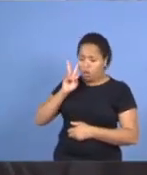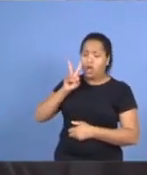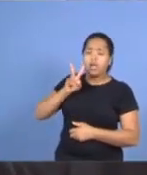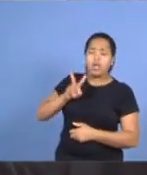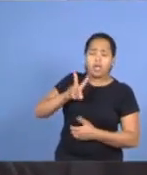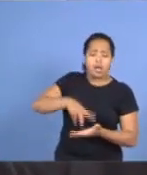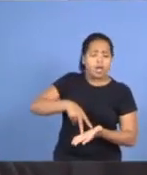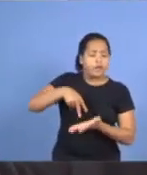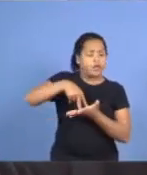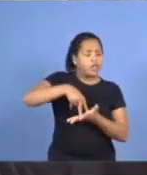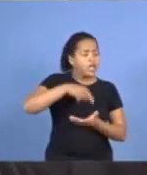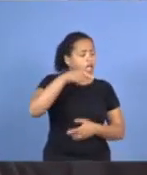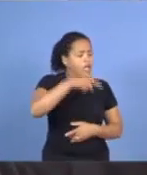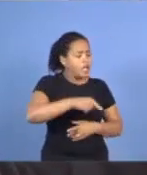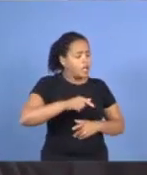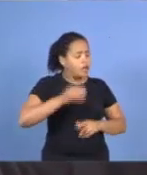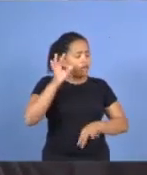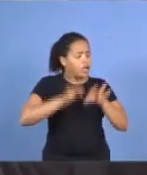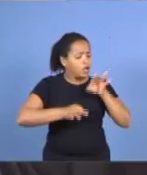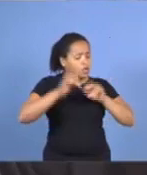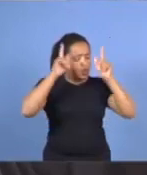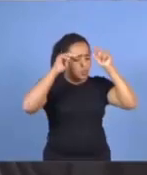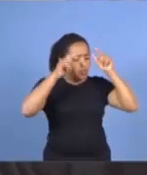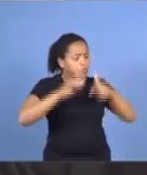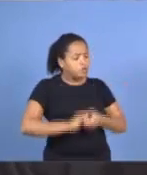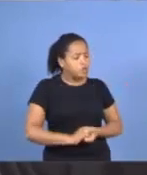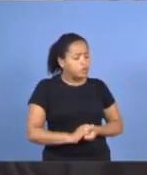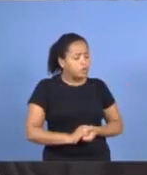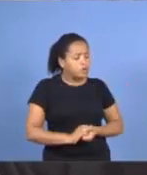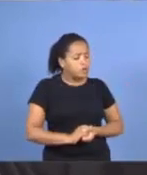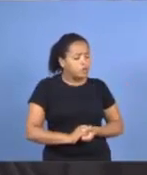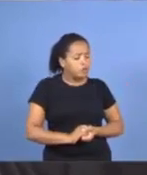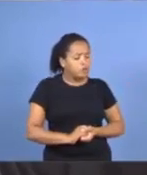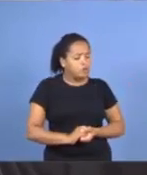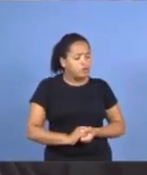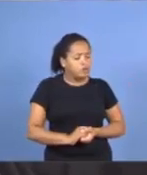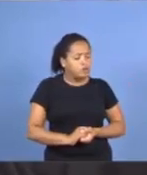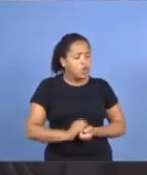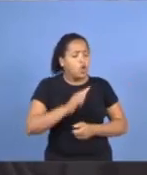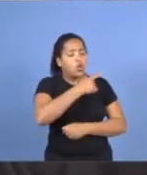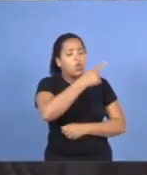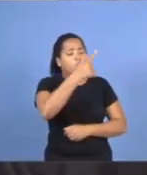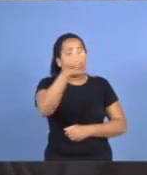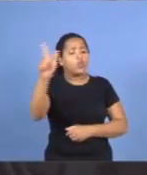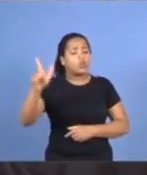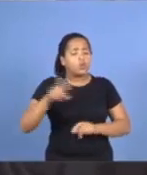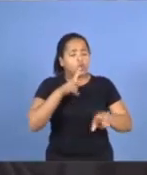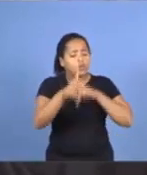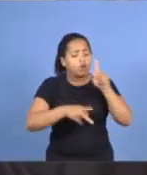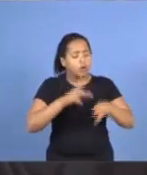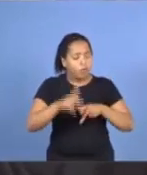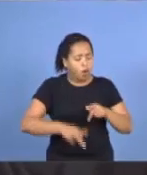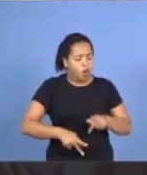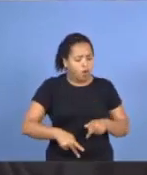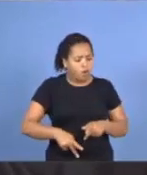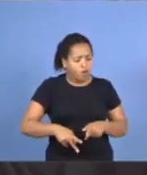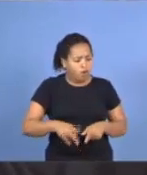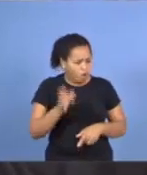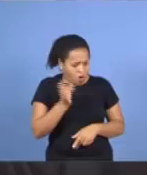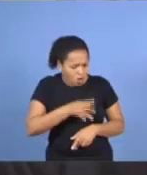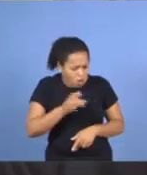nobres, uma alerta aí do profeta, e aos magistrados e o resto do povo, não temais,